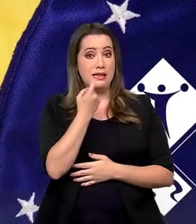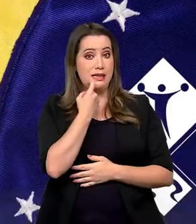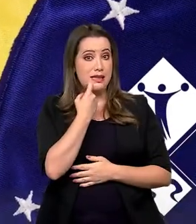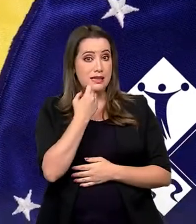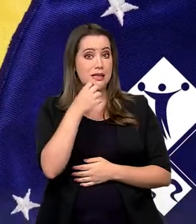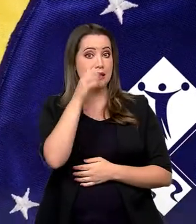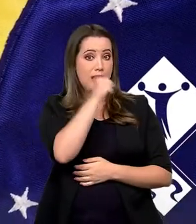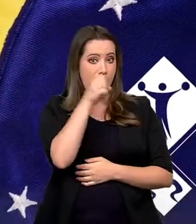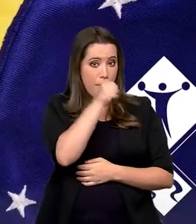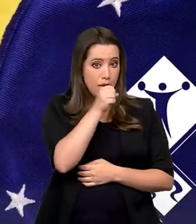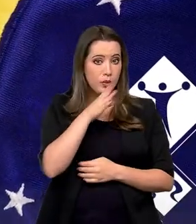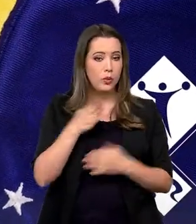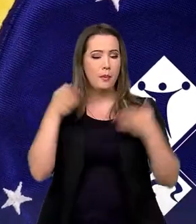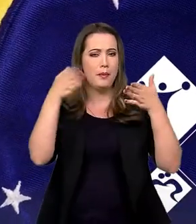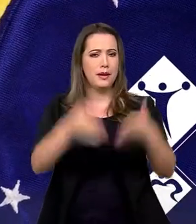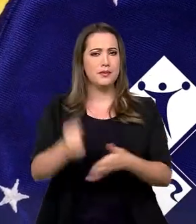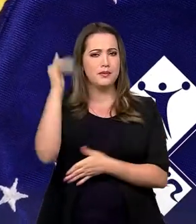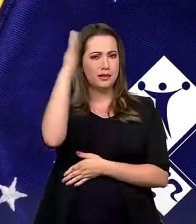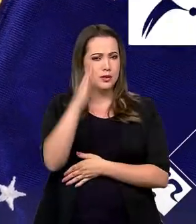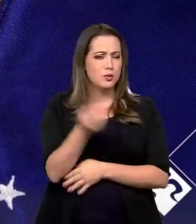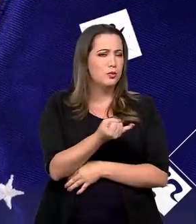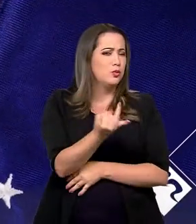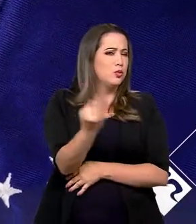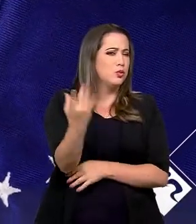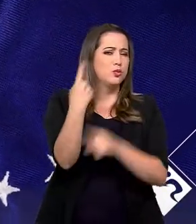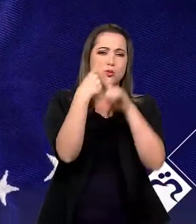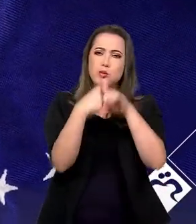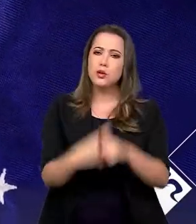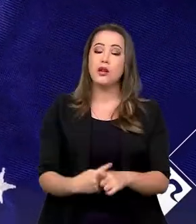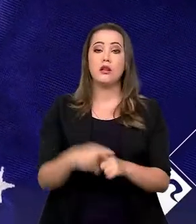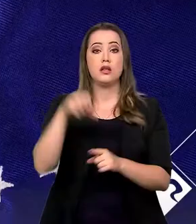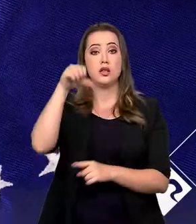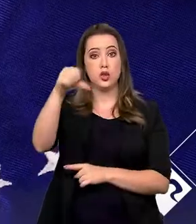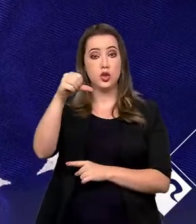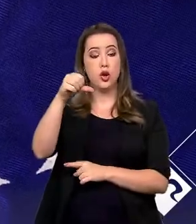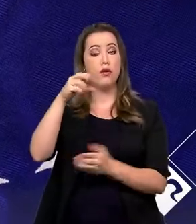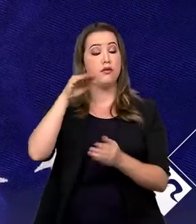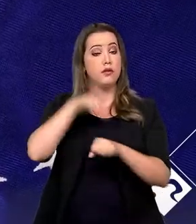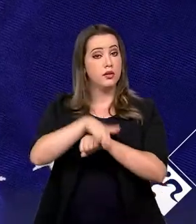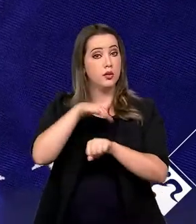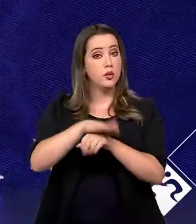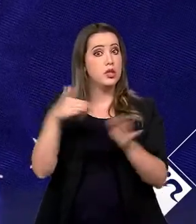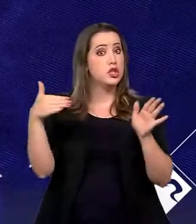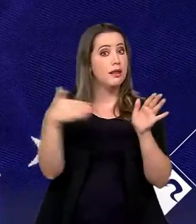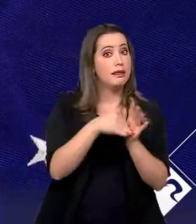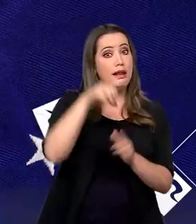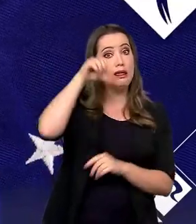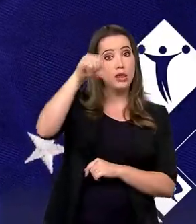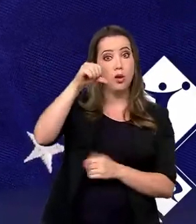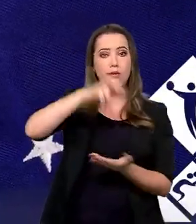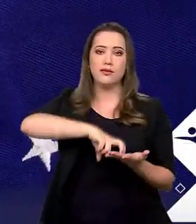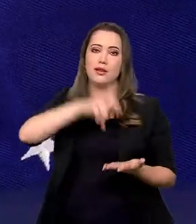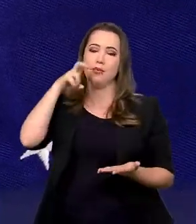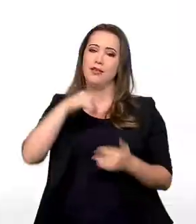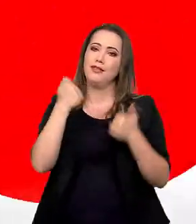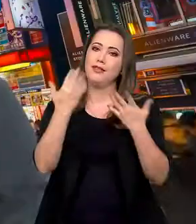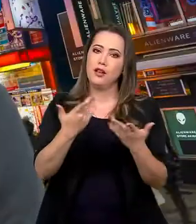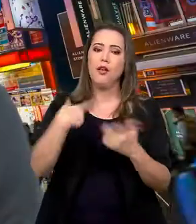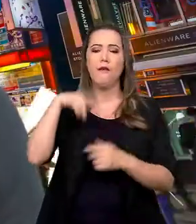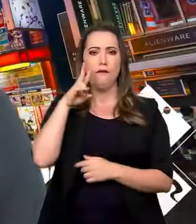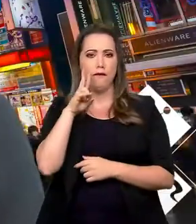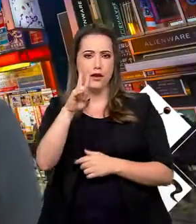Dessa sexta pra sábado, a participação brasileira vai ser intensa. Tem Brasil das 9 horas da noite até as 9 da manhã.